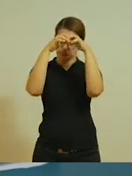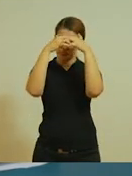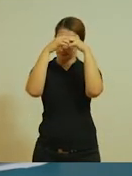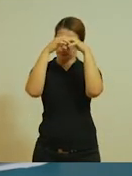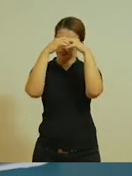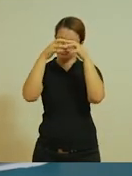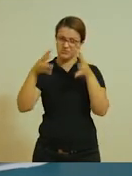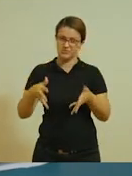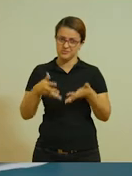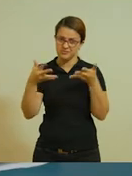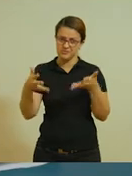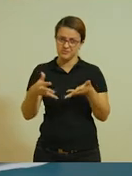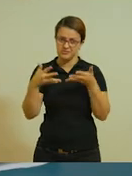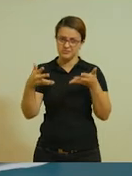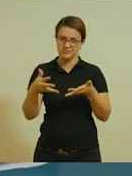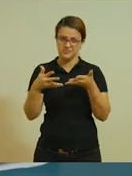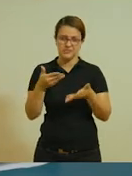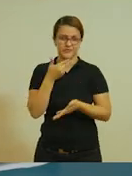muita dificuldade.